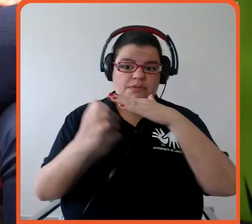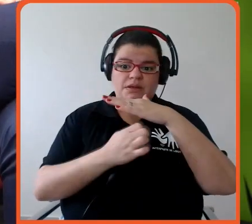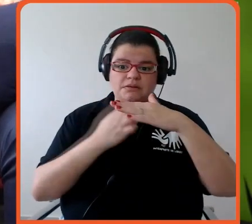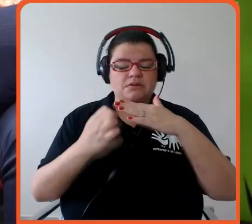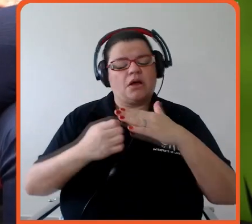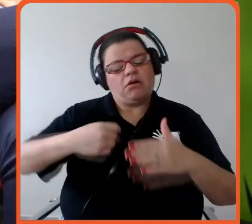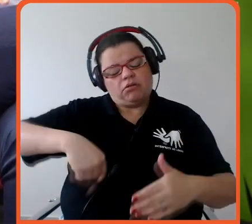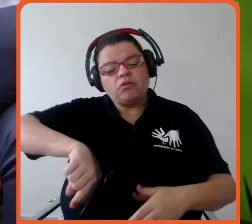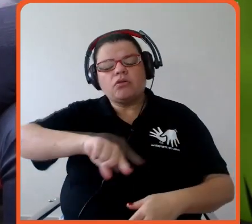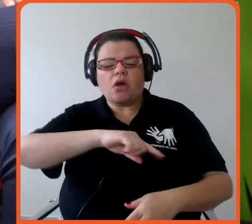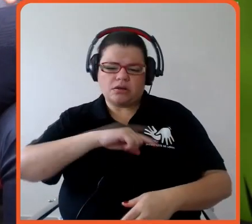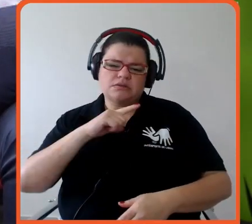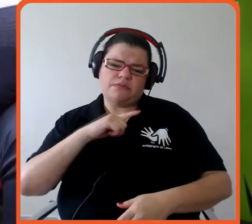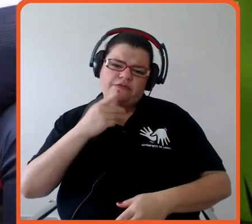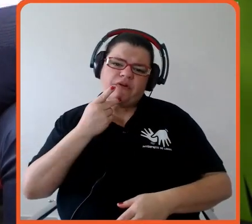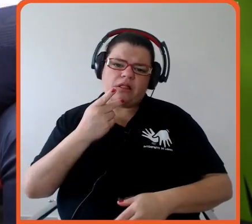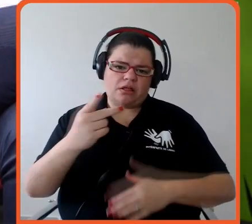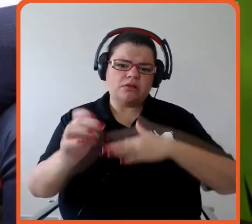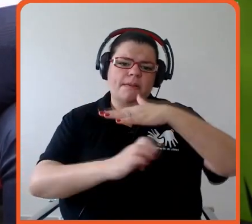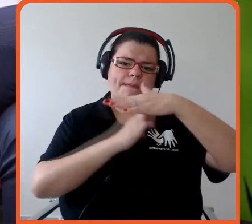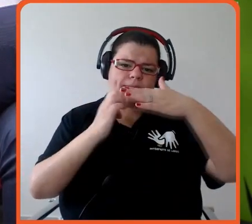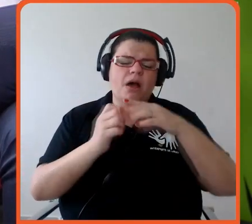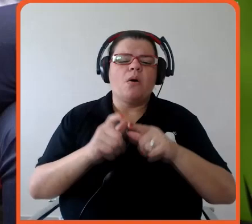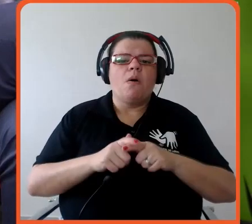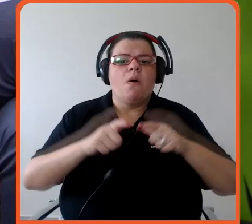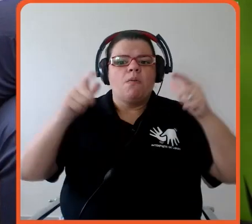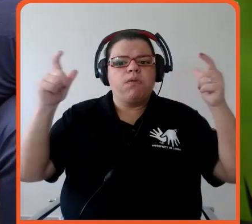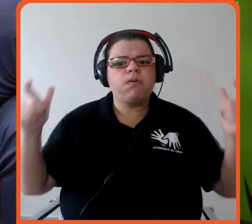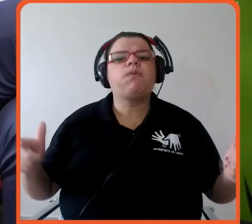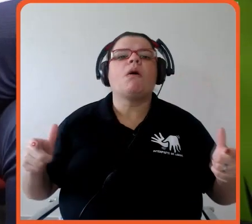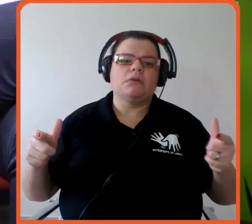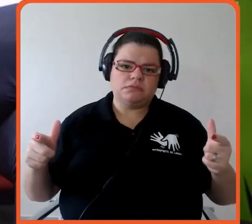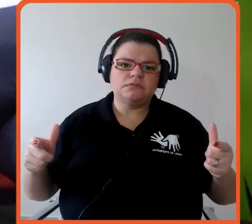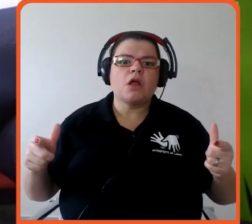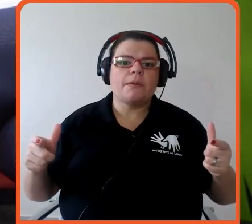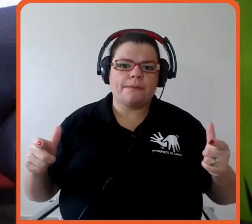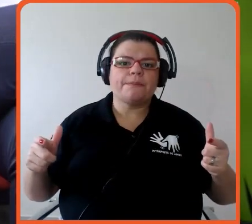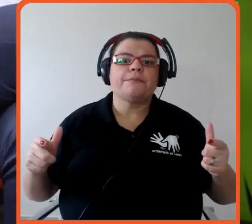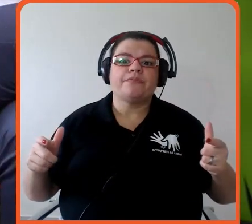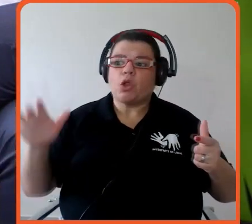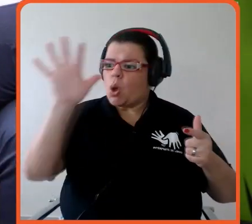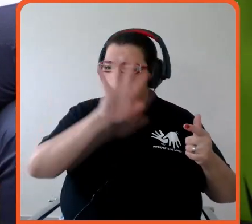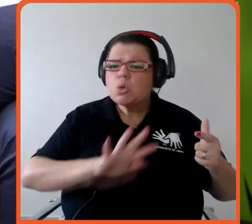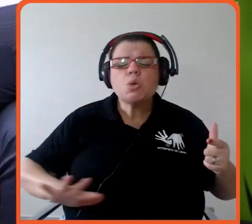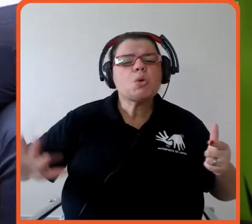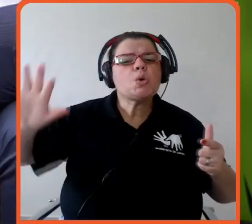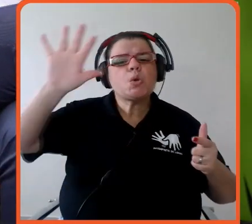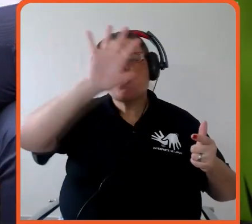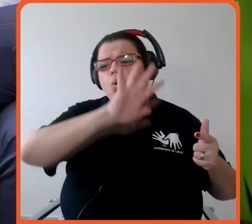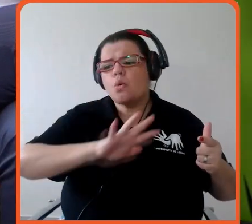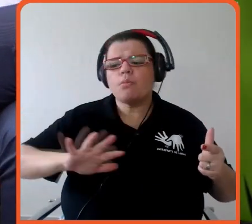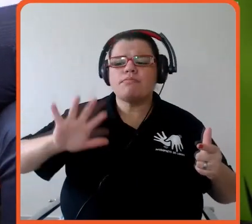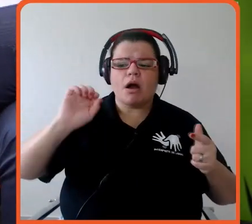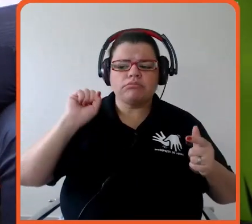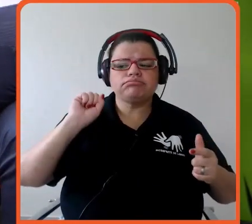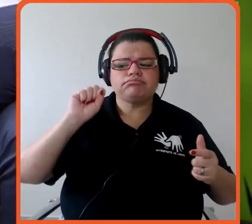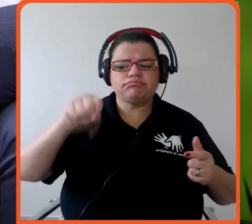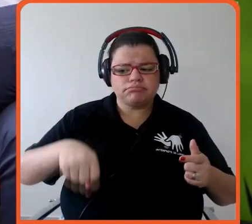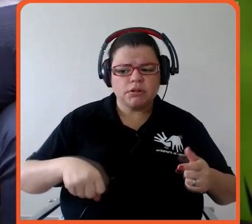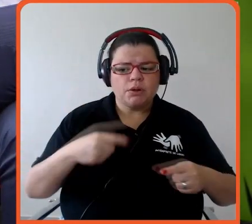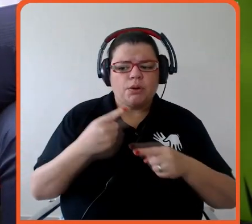essa dimensão, a gente tem que falar do aspecto global mesmo, né, porque a gente interfere